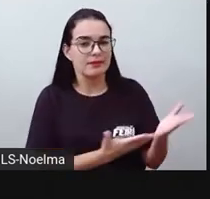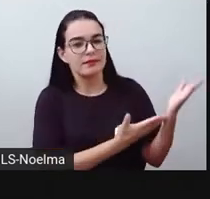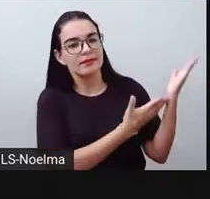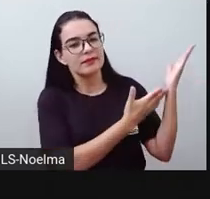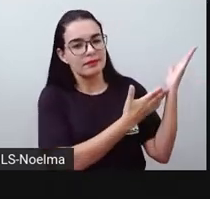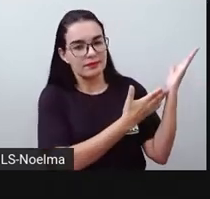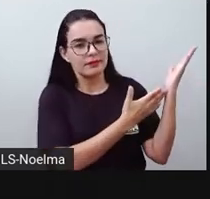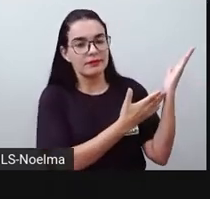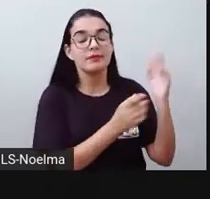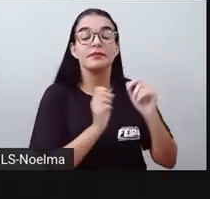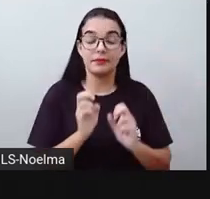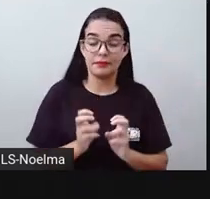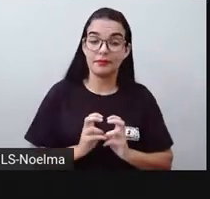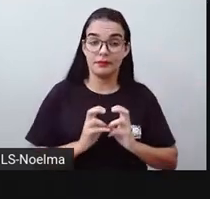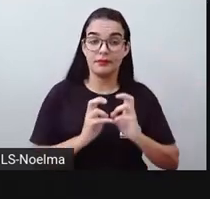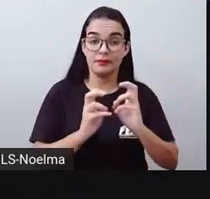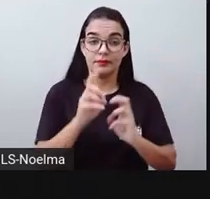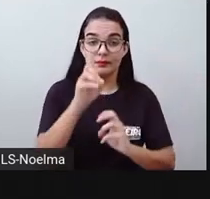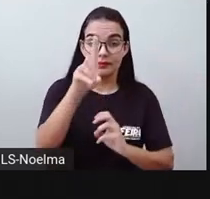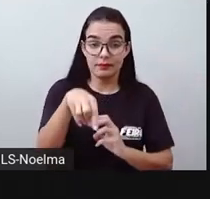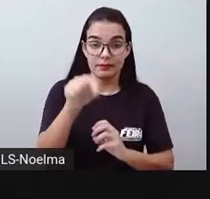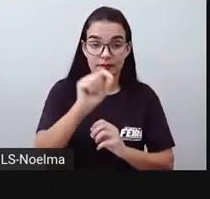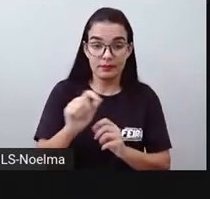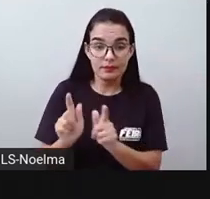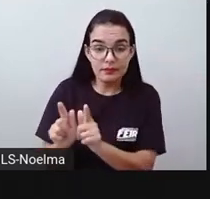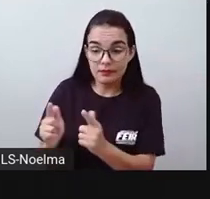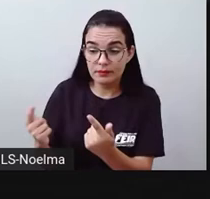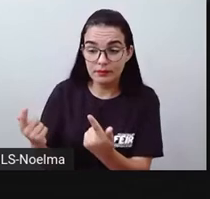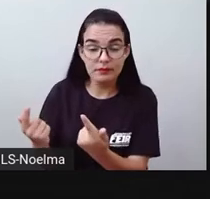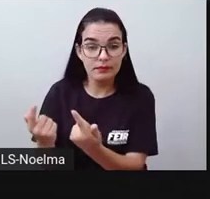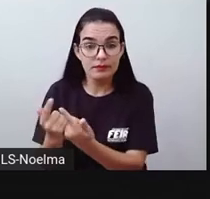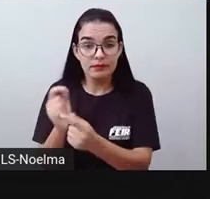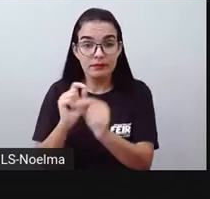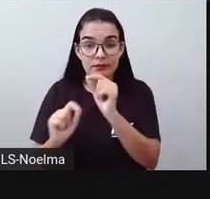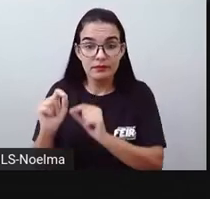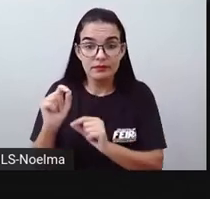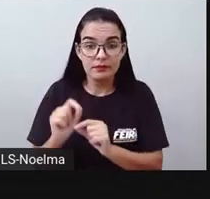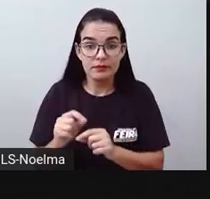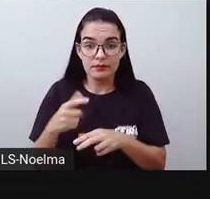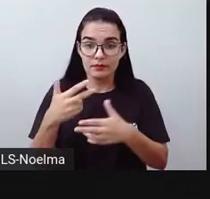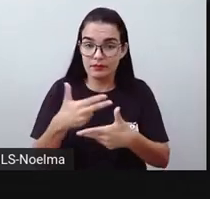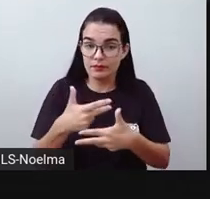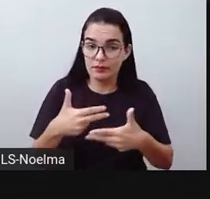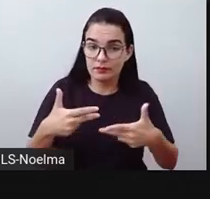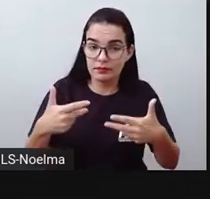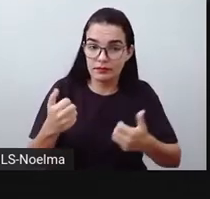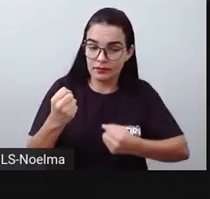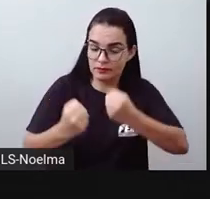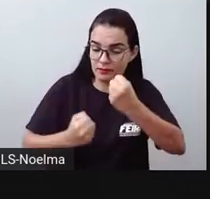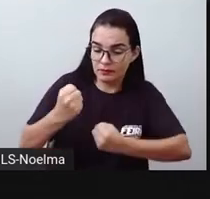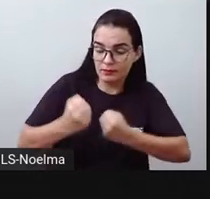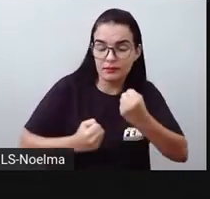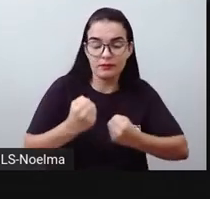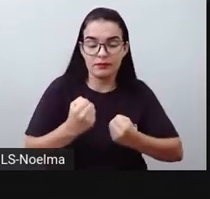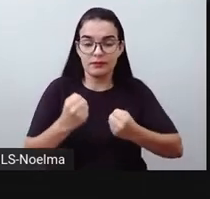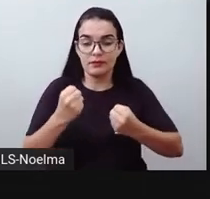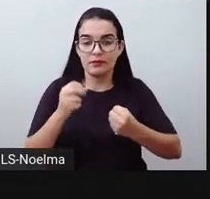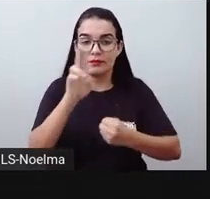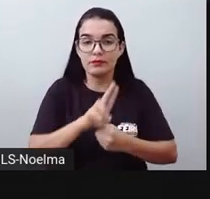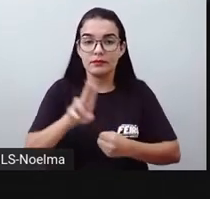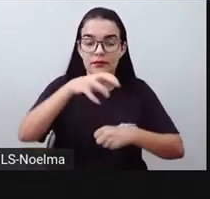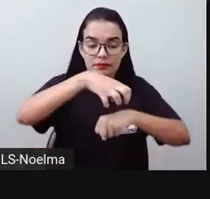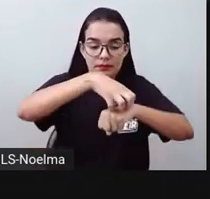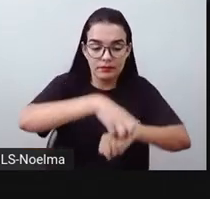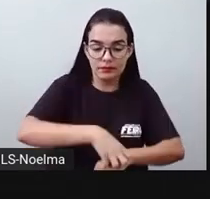transportes correspondem ao conjunto de materiais e instrumentos técnicos utilizados no deslocamento de